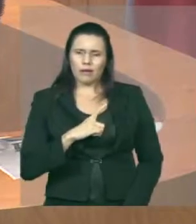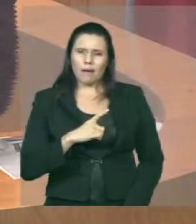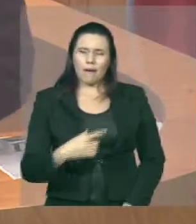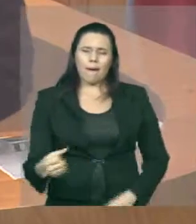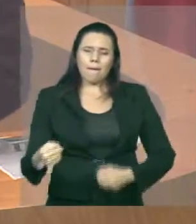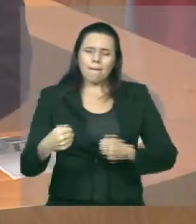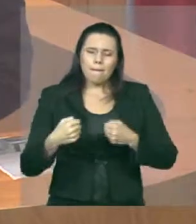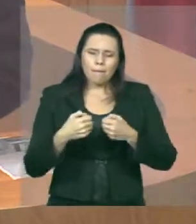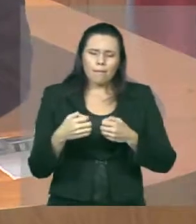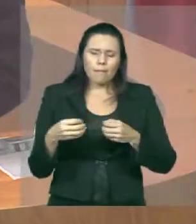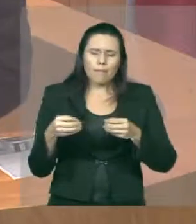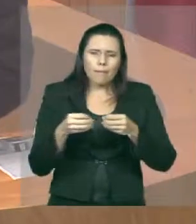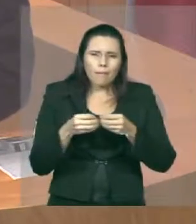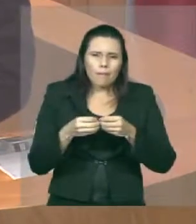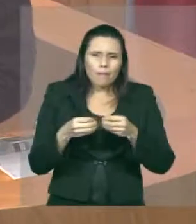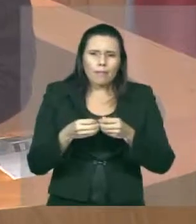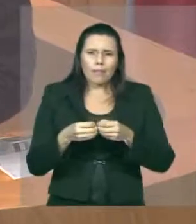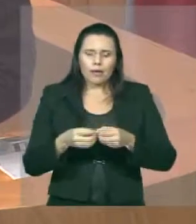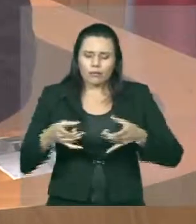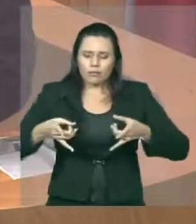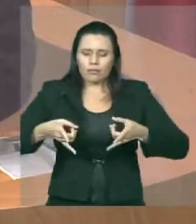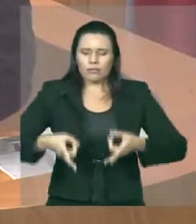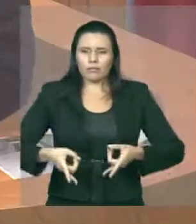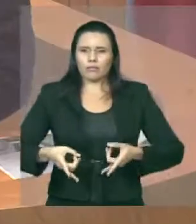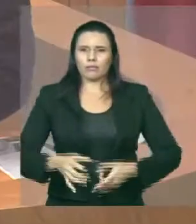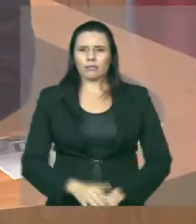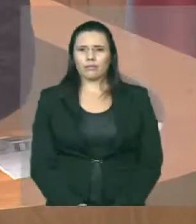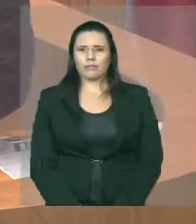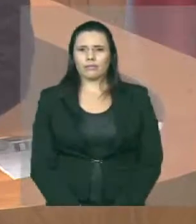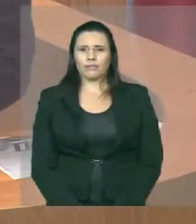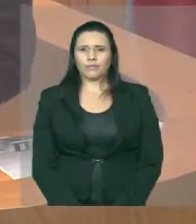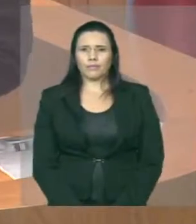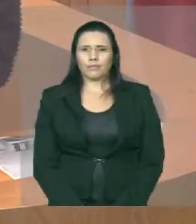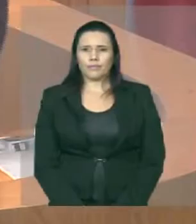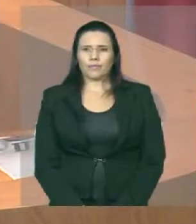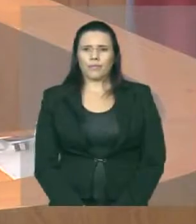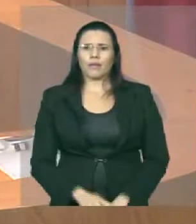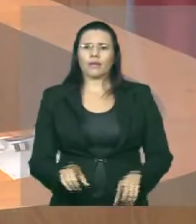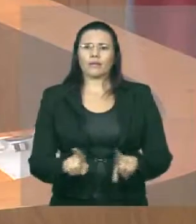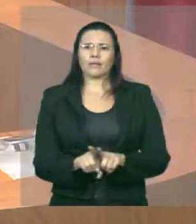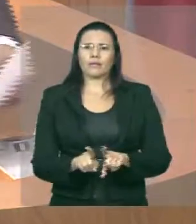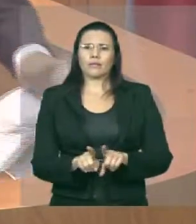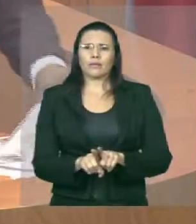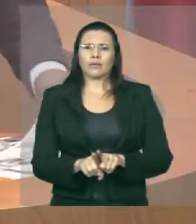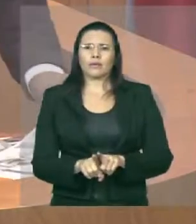A foto da viatura policial de Marajá do Sena que está parada.